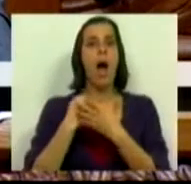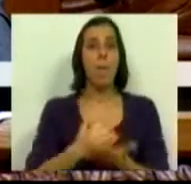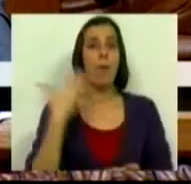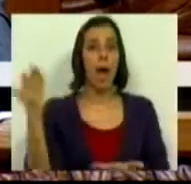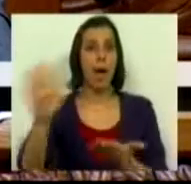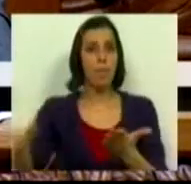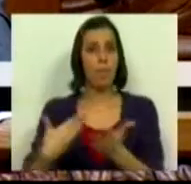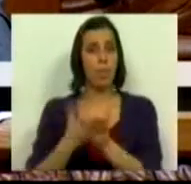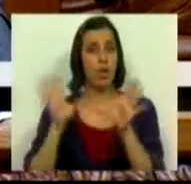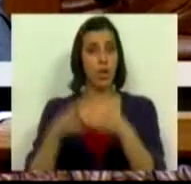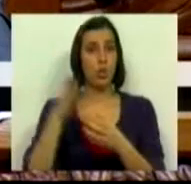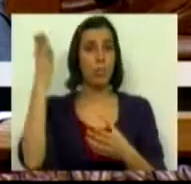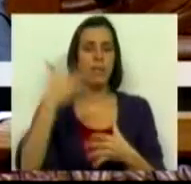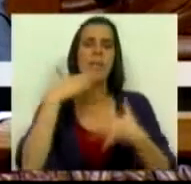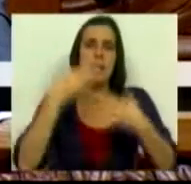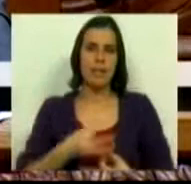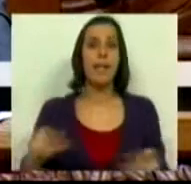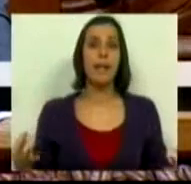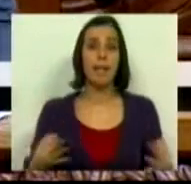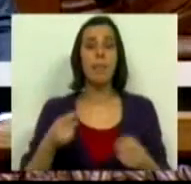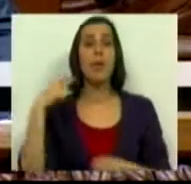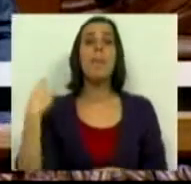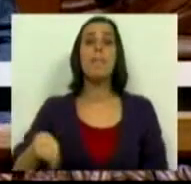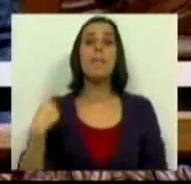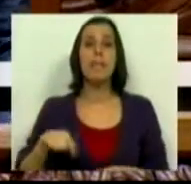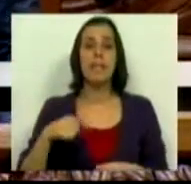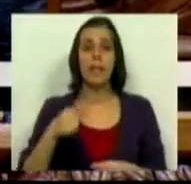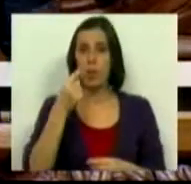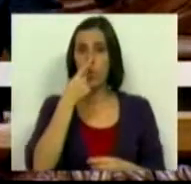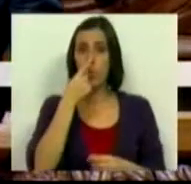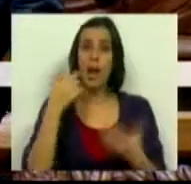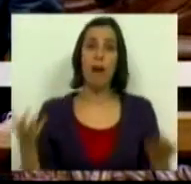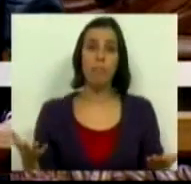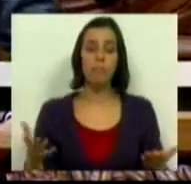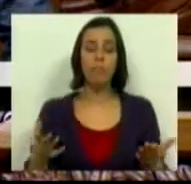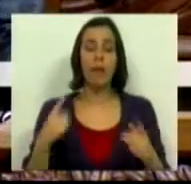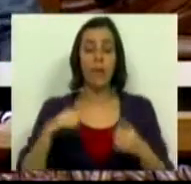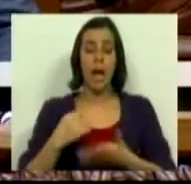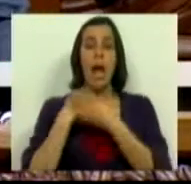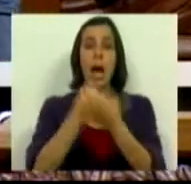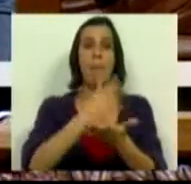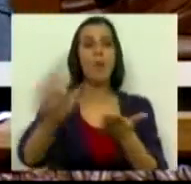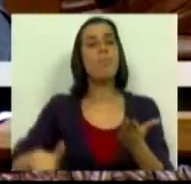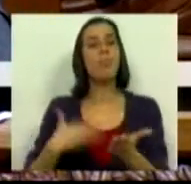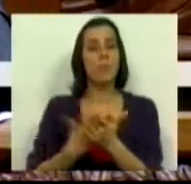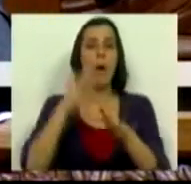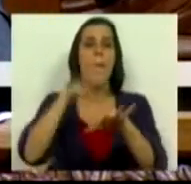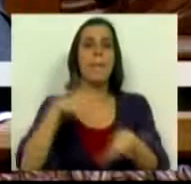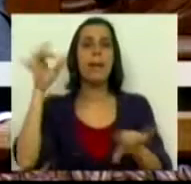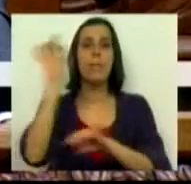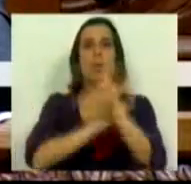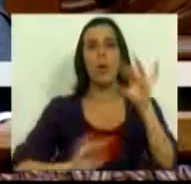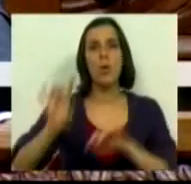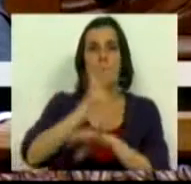das propostas da Comissão e, certamente, do Presidente Durão Barroso. Tem o apoio das propostas do Parlamento